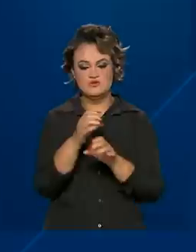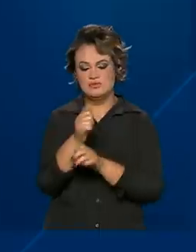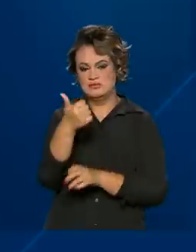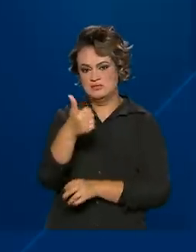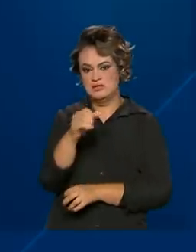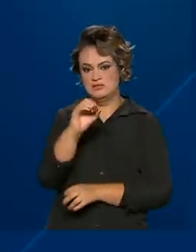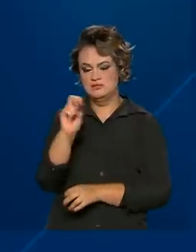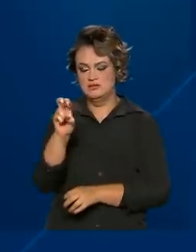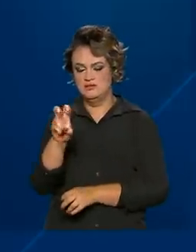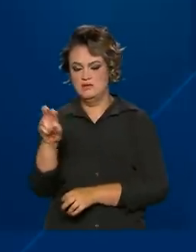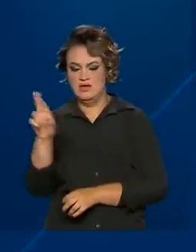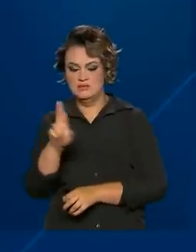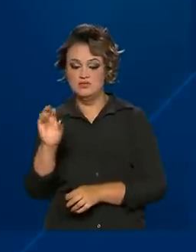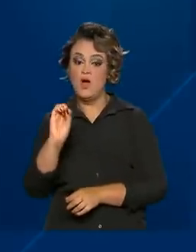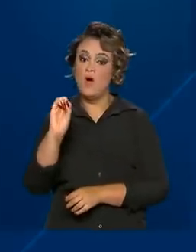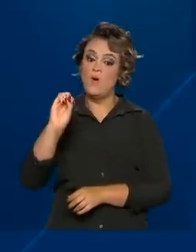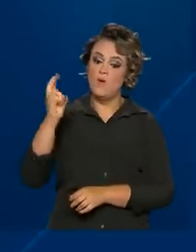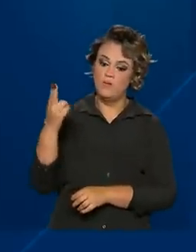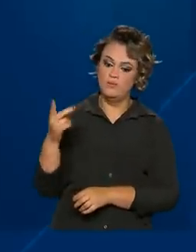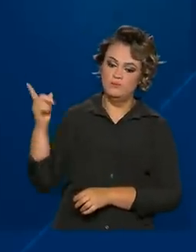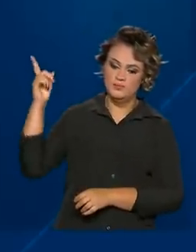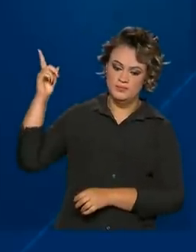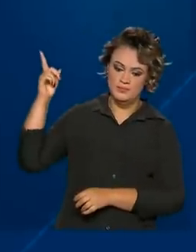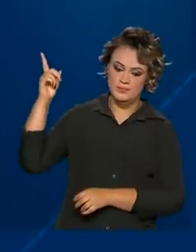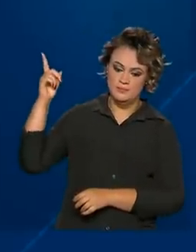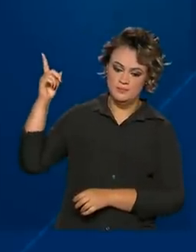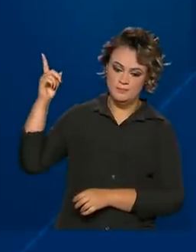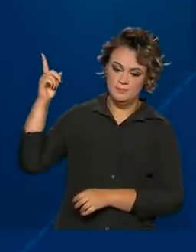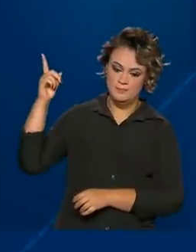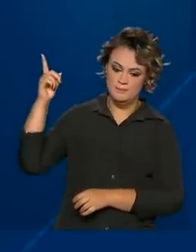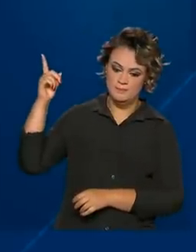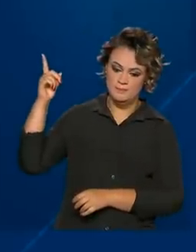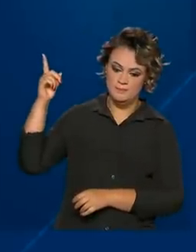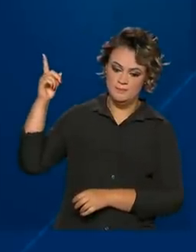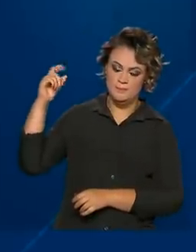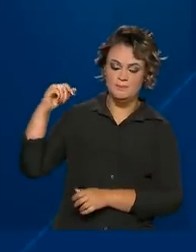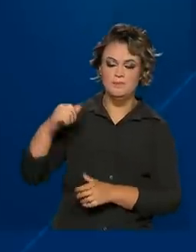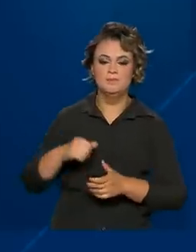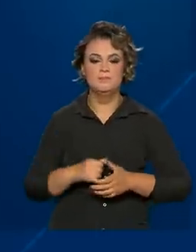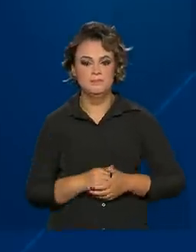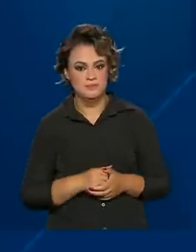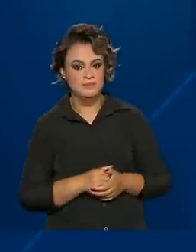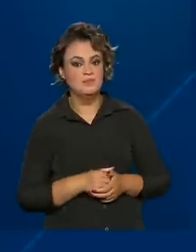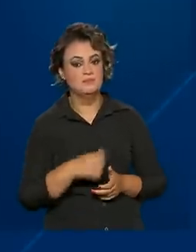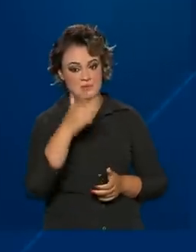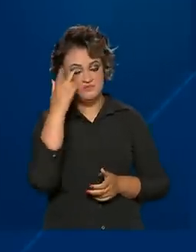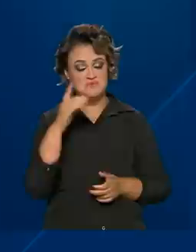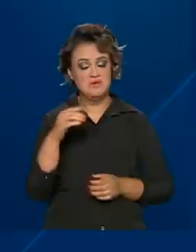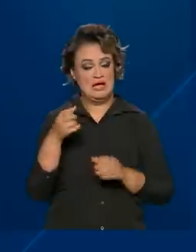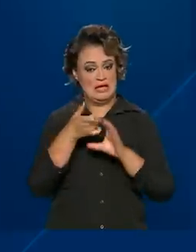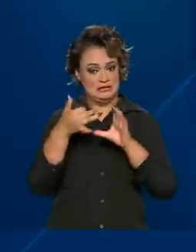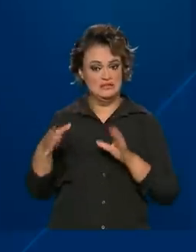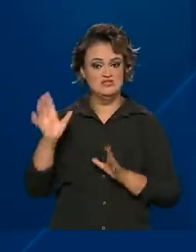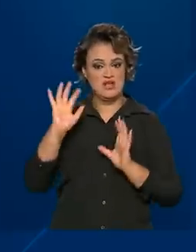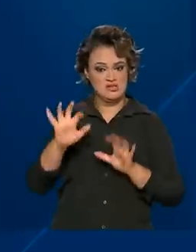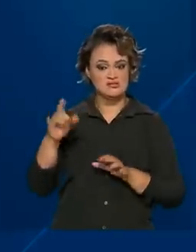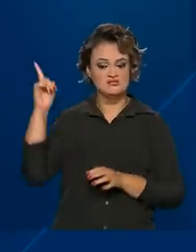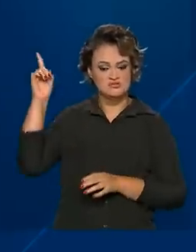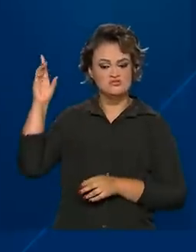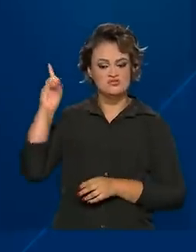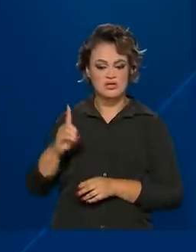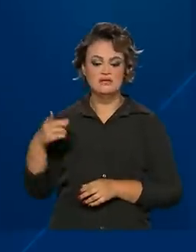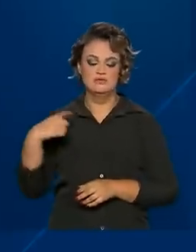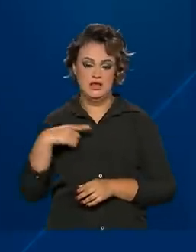Famílias que têm renda per capita entre R 105,00 e R$ 210,00 também podem receber, desde que tenham,